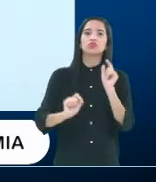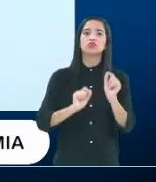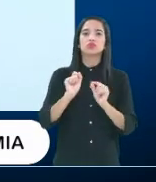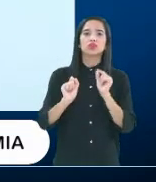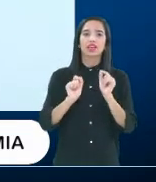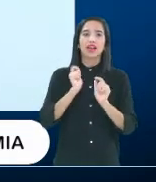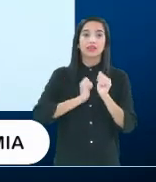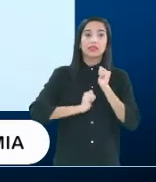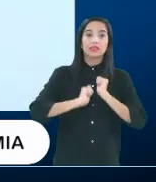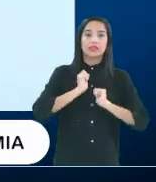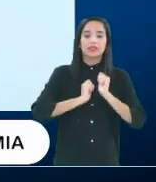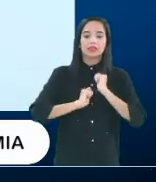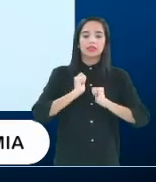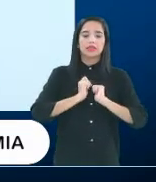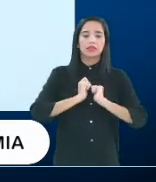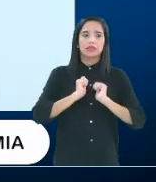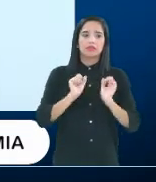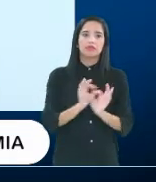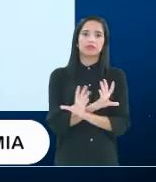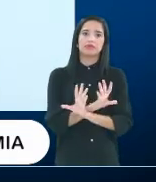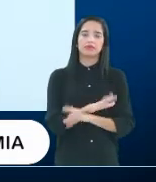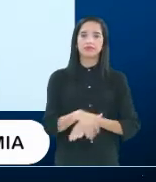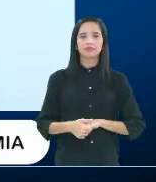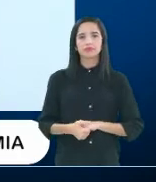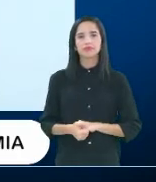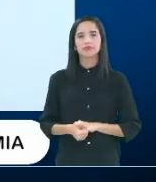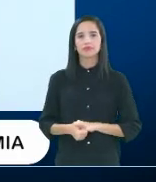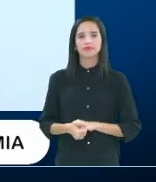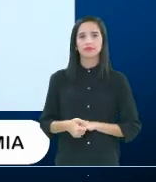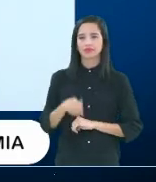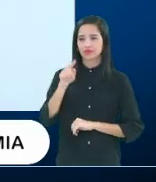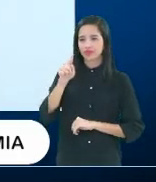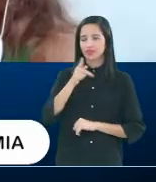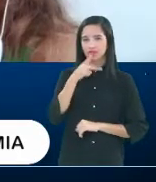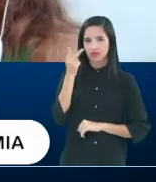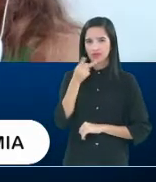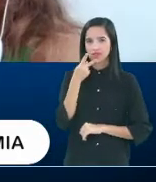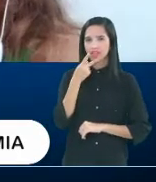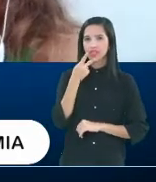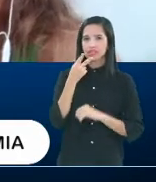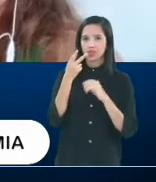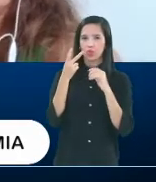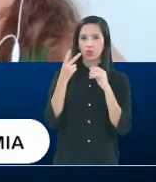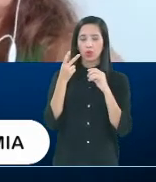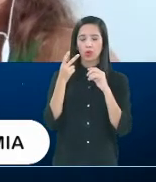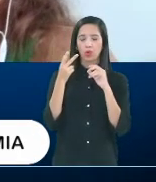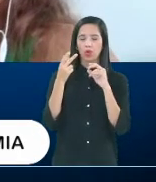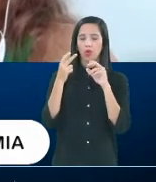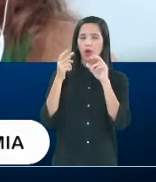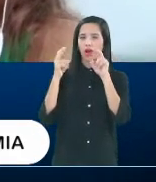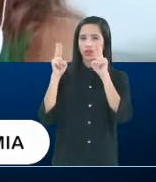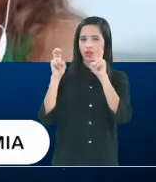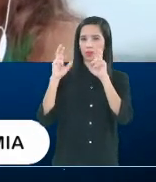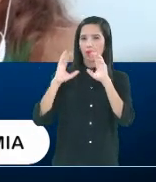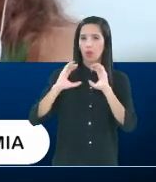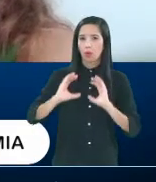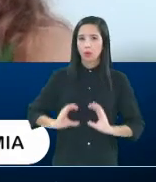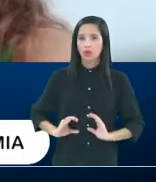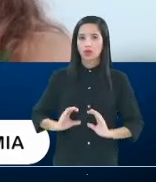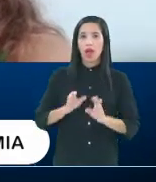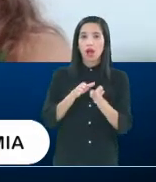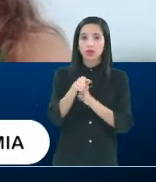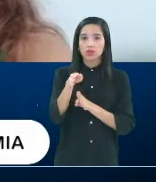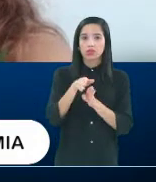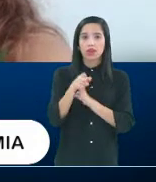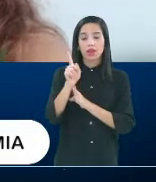a ansiedade. Bom, a senhora tem falado muito em comportamento e o conselho quase sempre é ficar